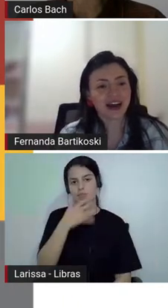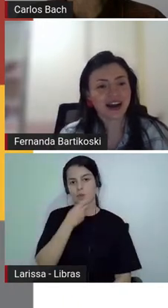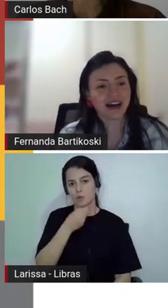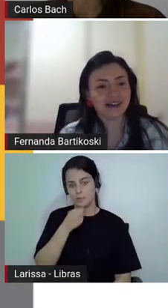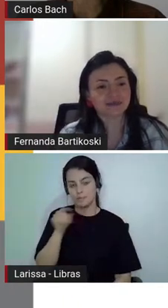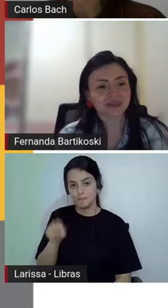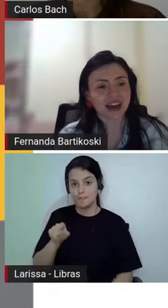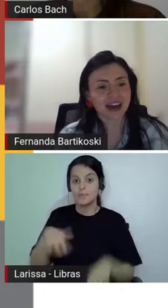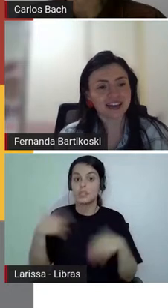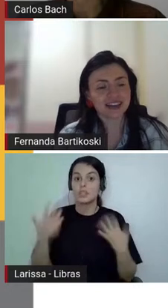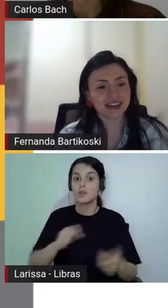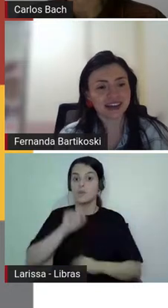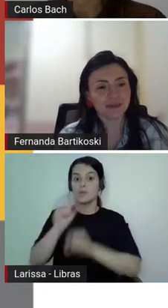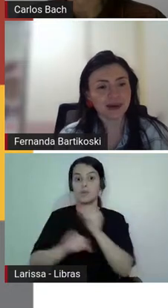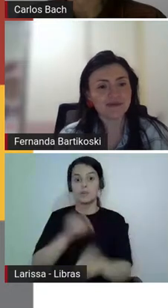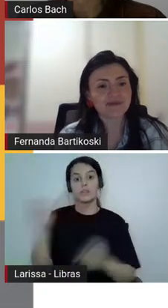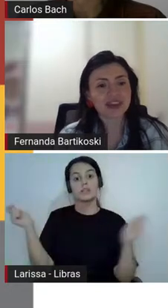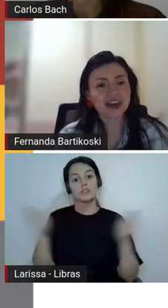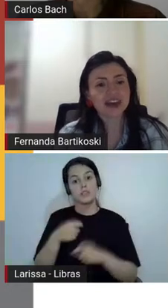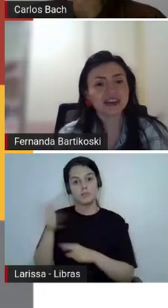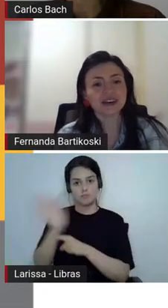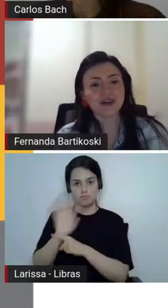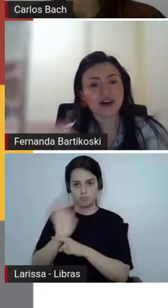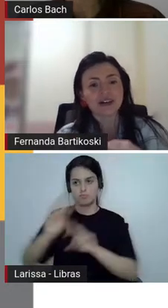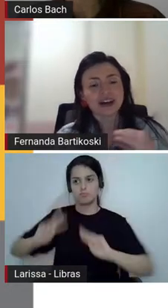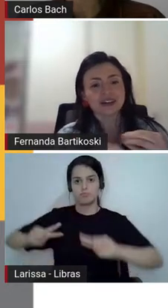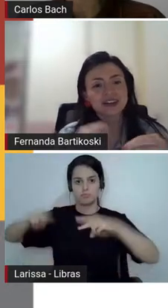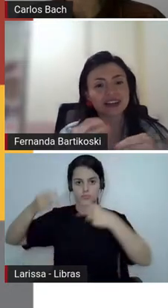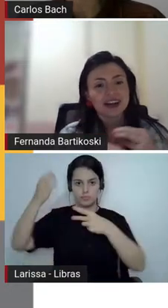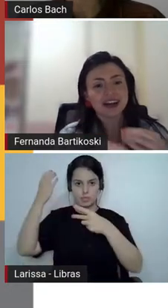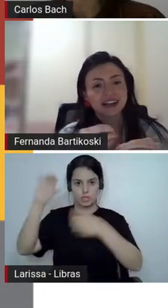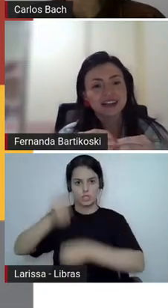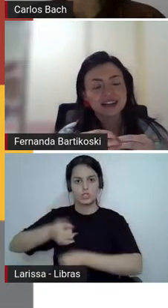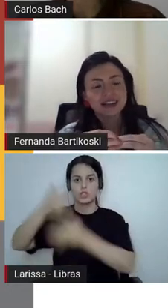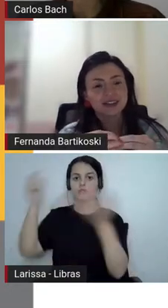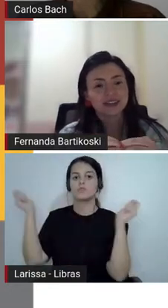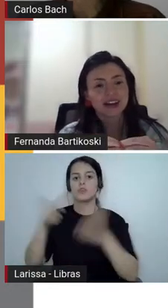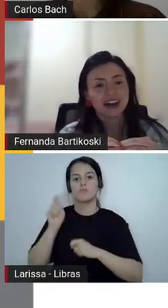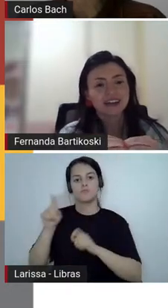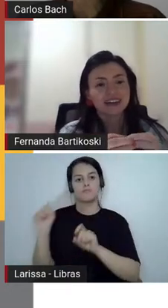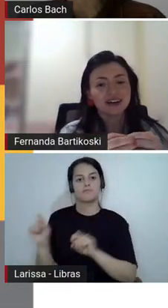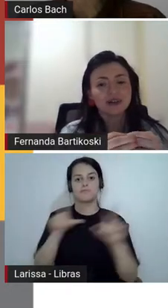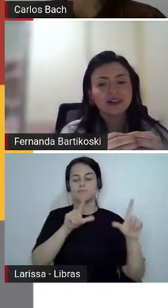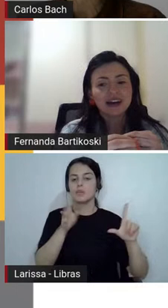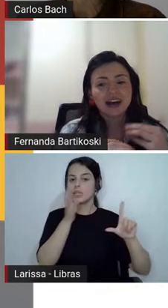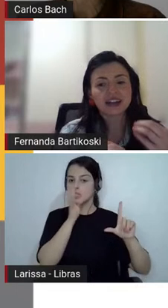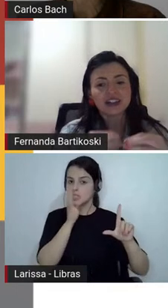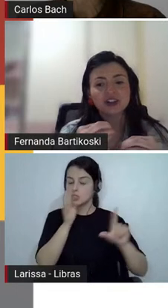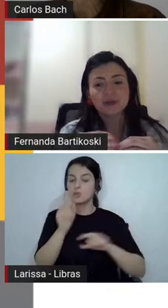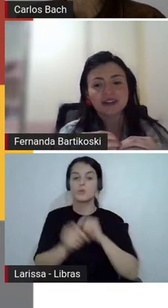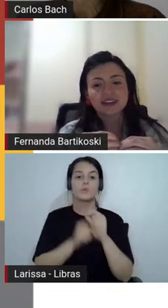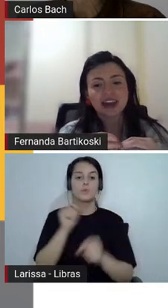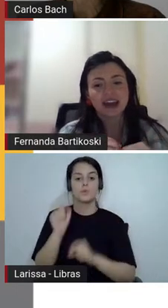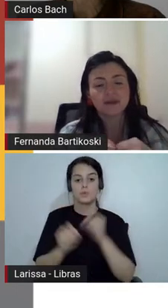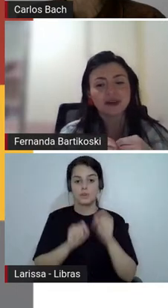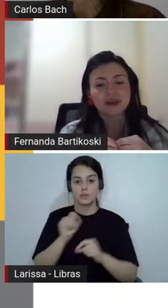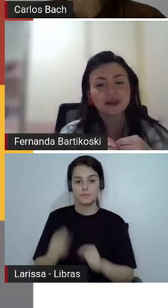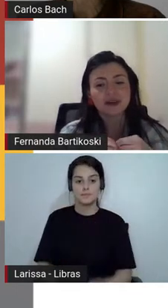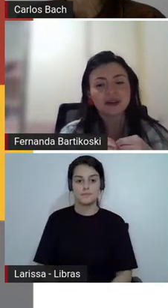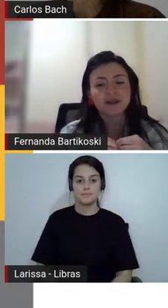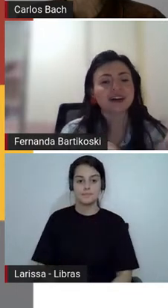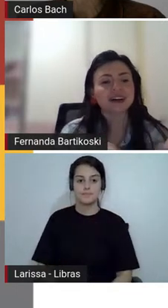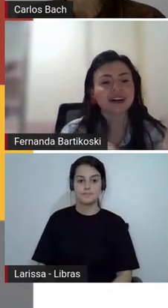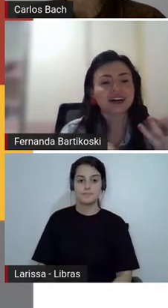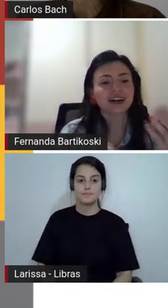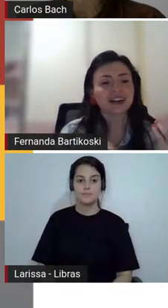a esse clipe então qual que a nossa relação né então a gente percebe